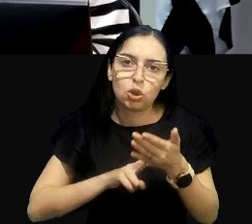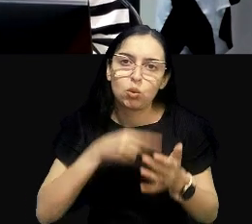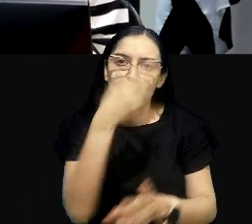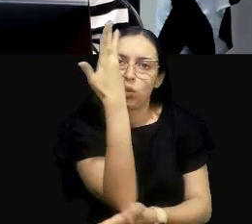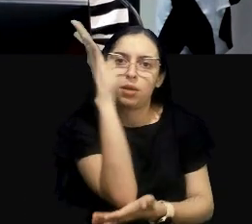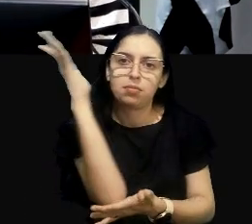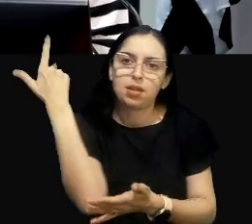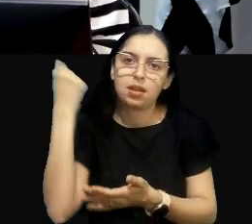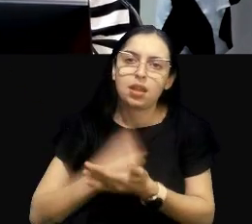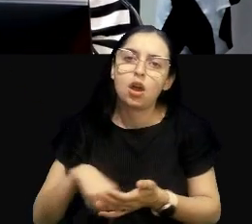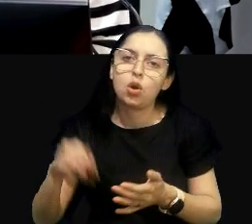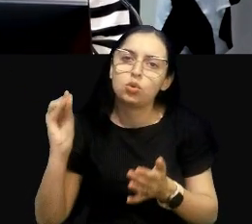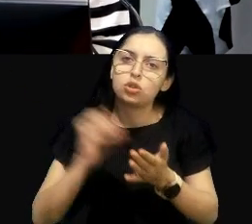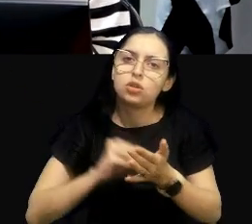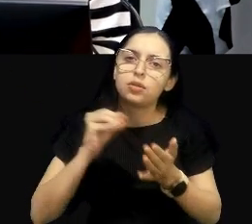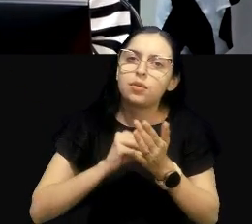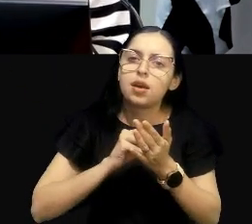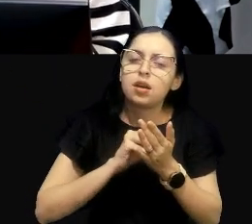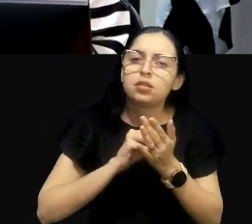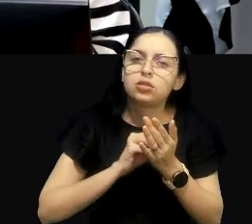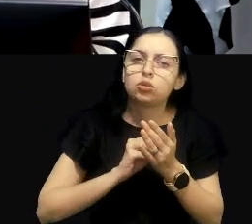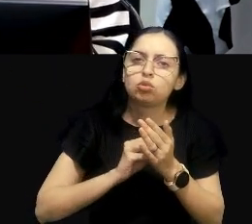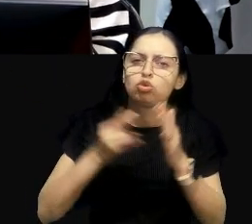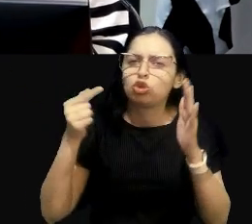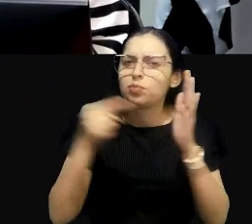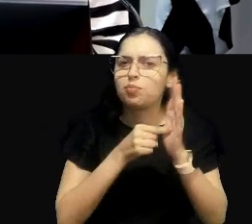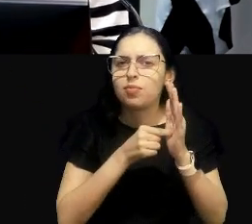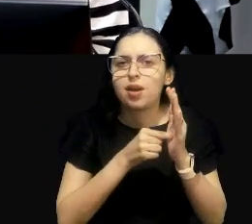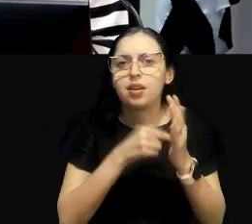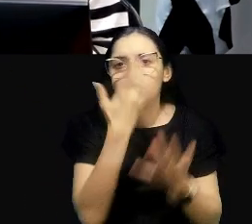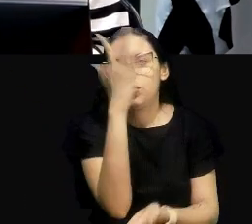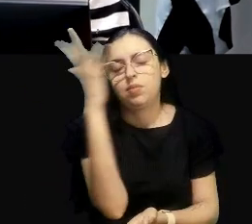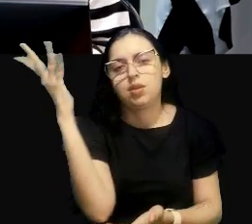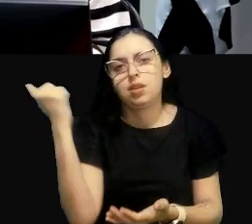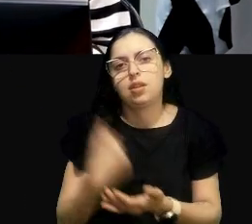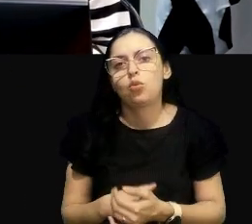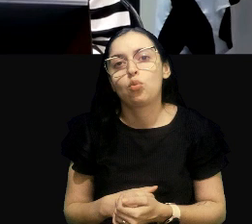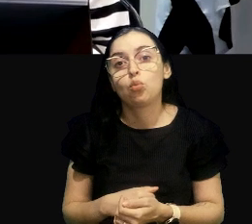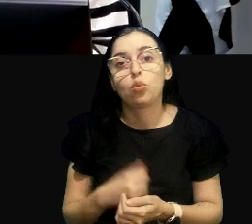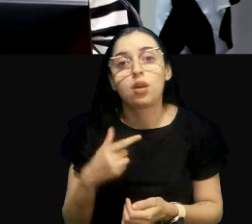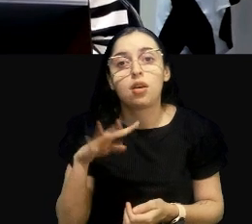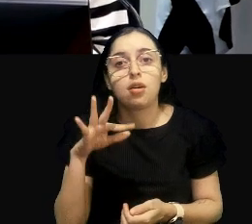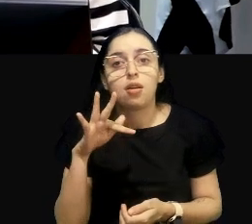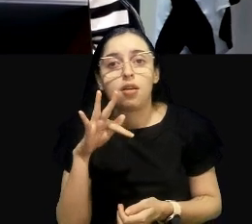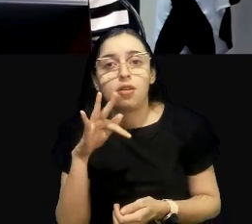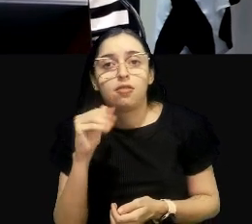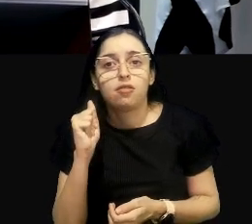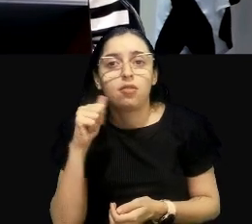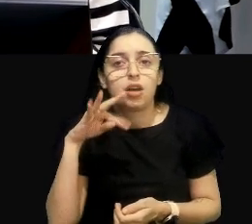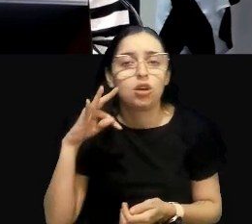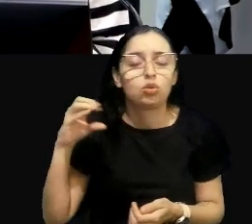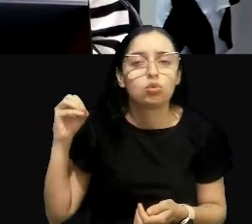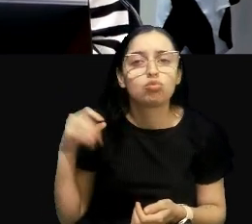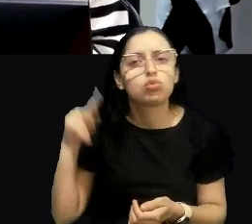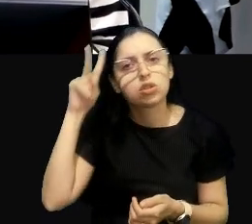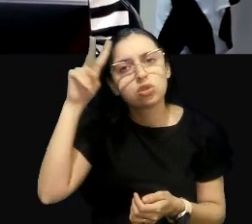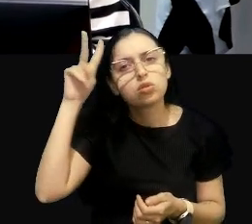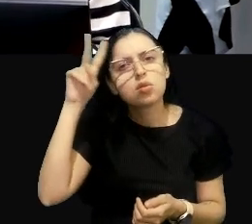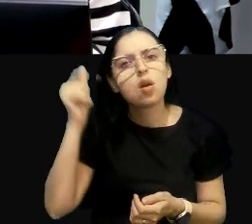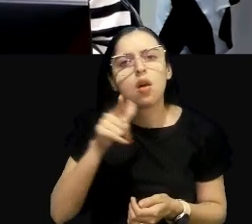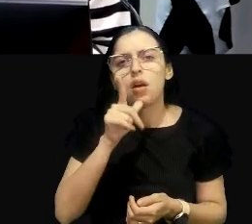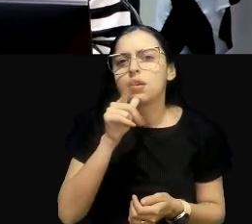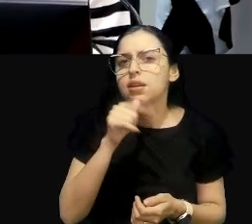fatos que levaram ao impacto ambiental. Quais são os fatores históricos do uso da área.